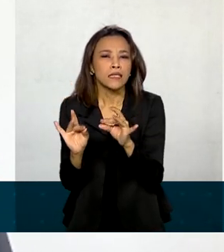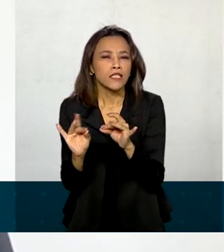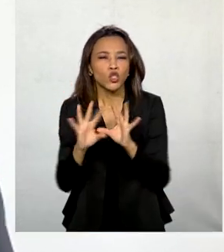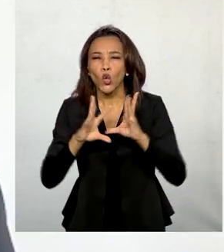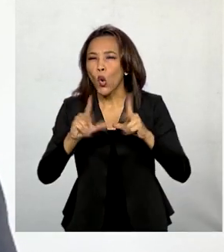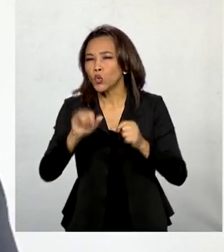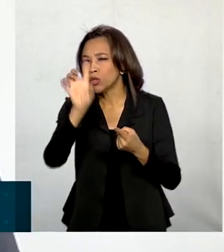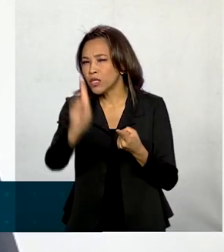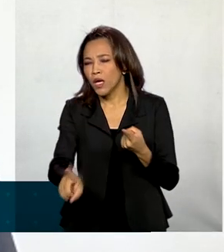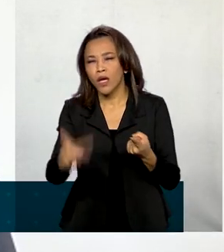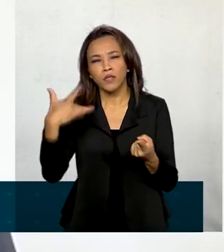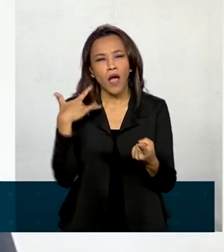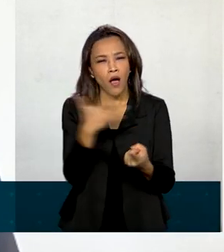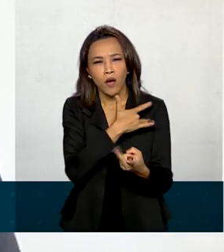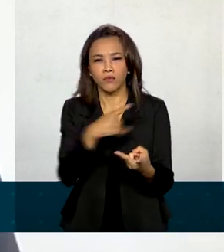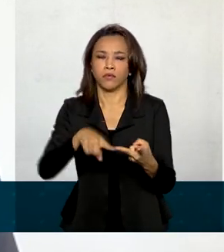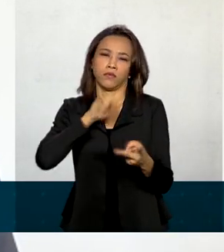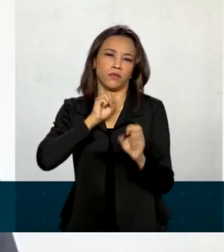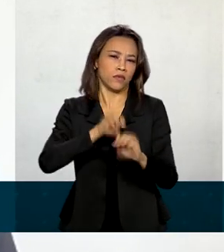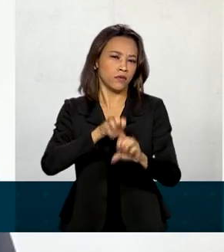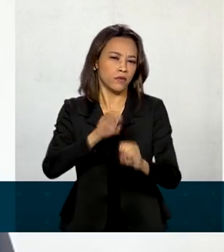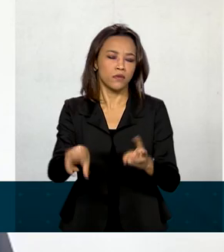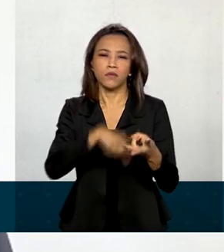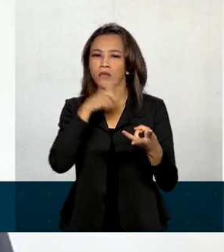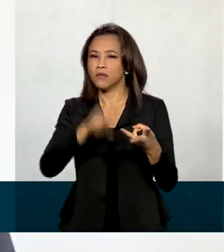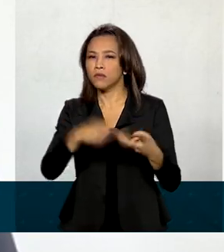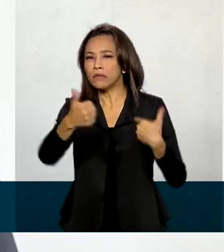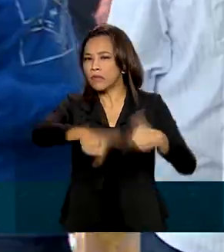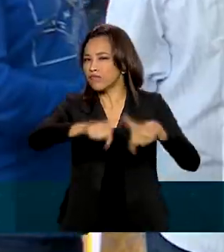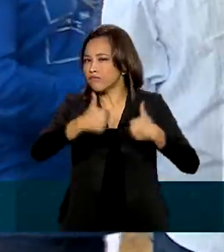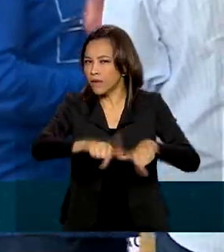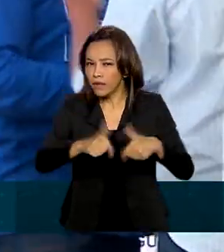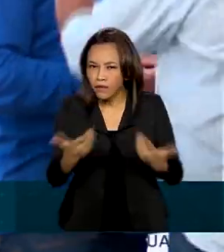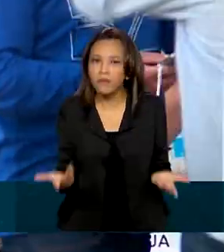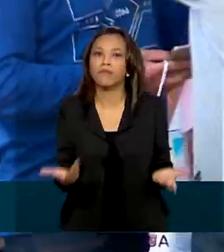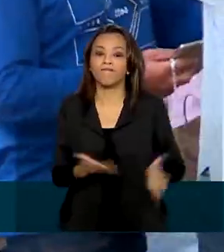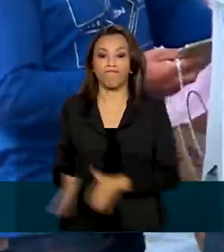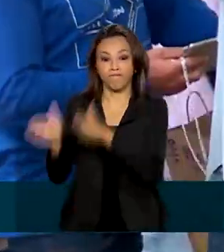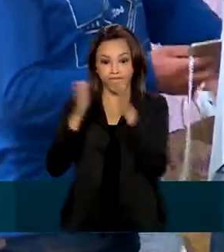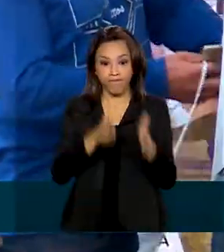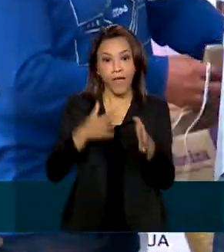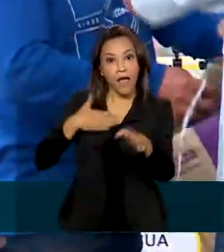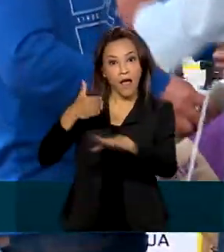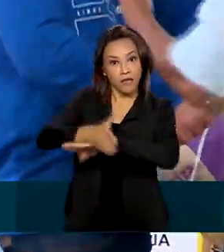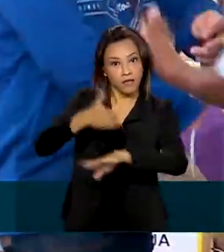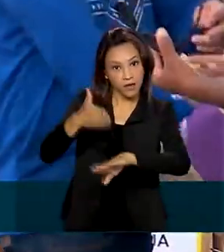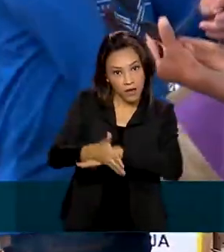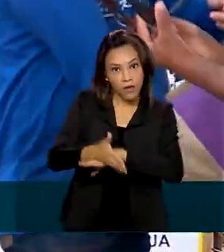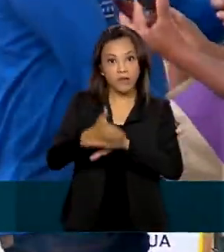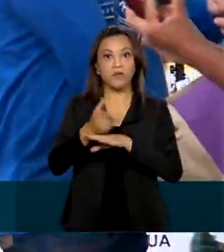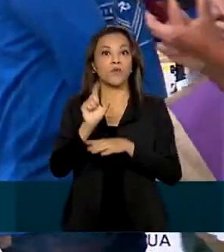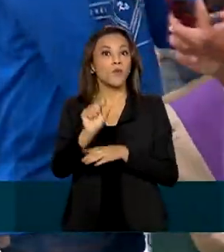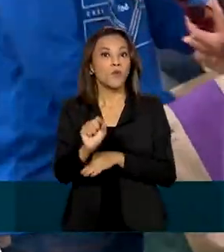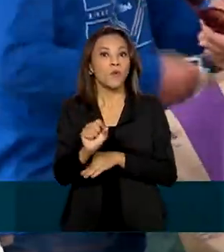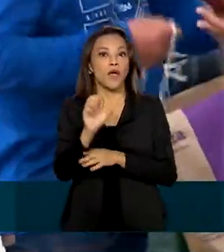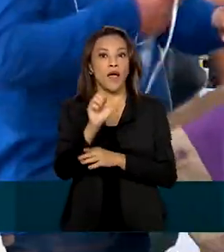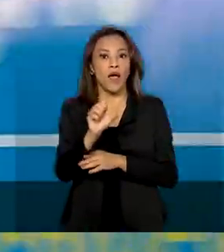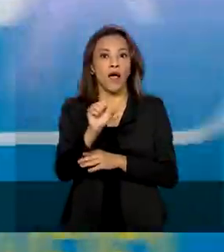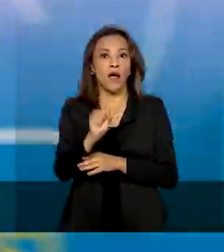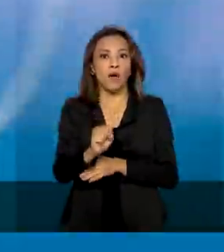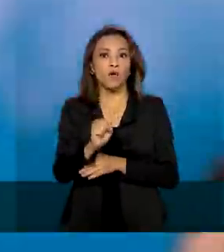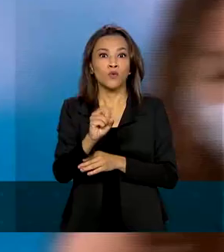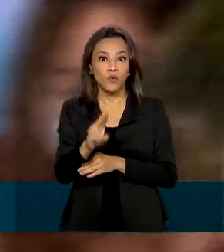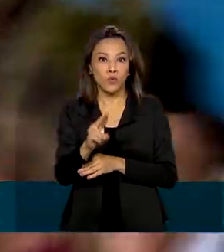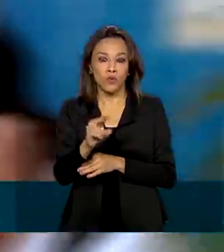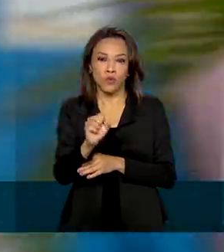direitos de saúde, educação, trabalho. Além do acesso ao Sistema Único de Assistência Social,